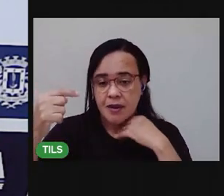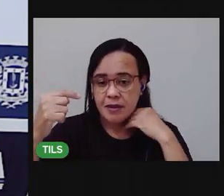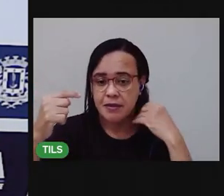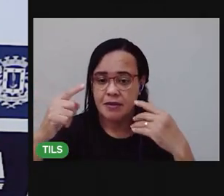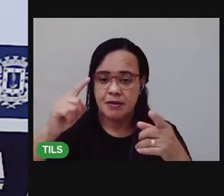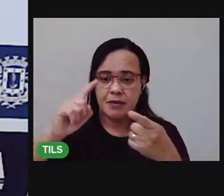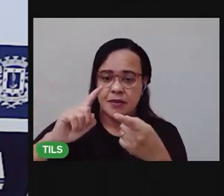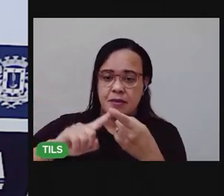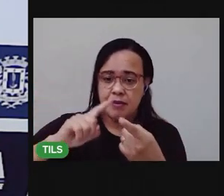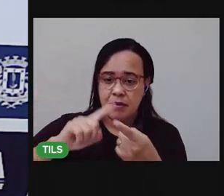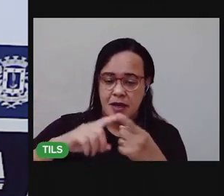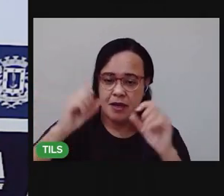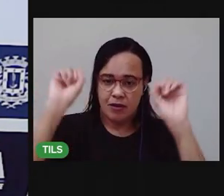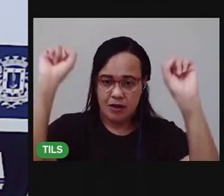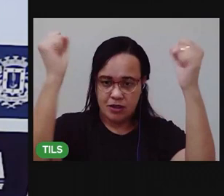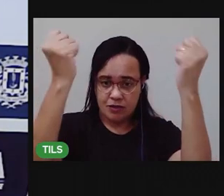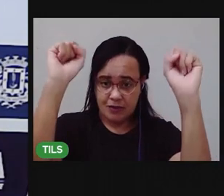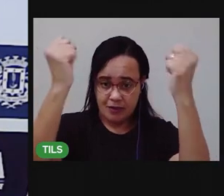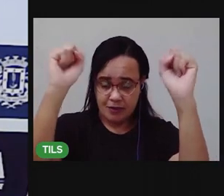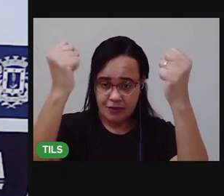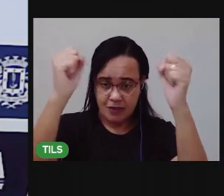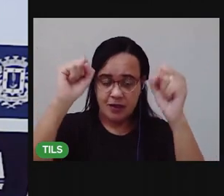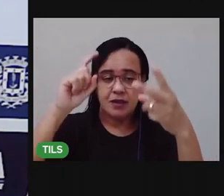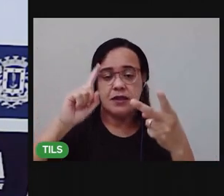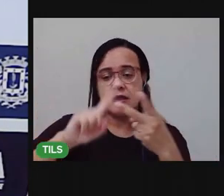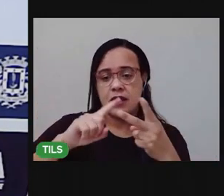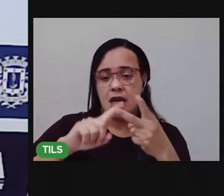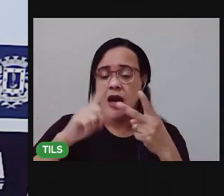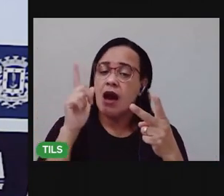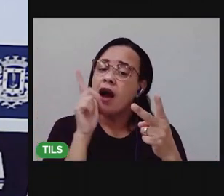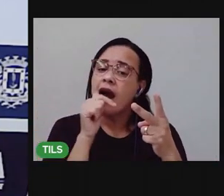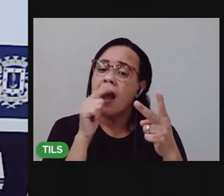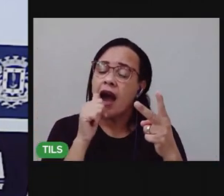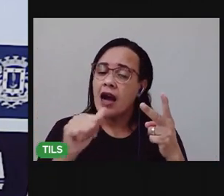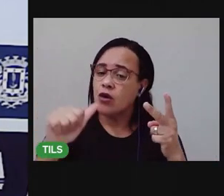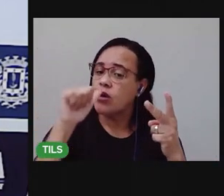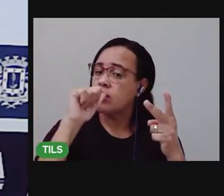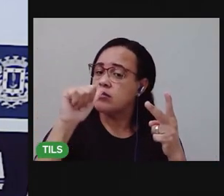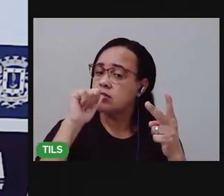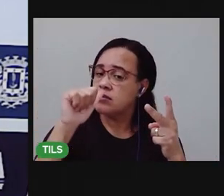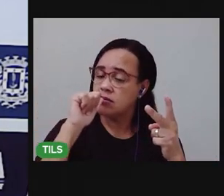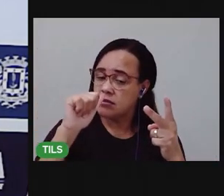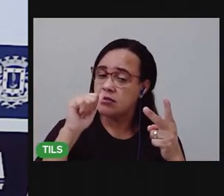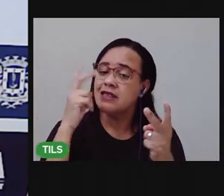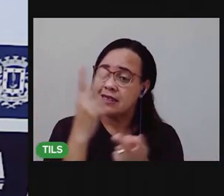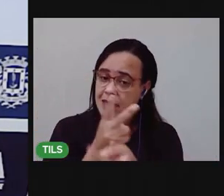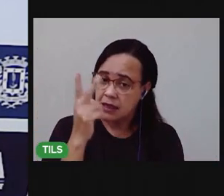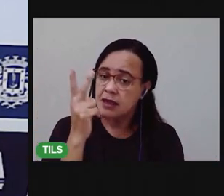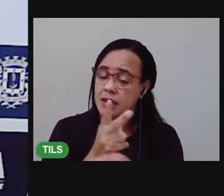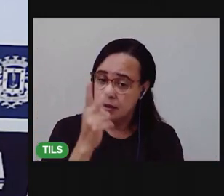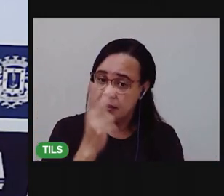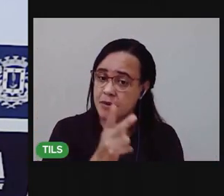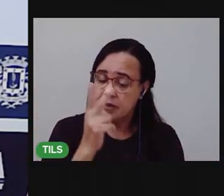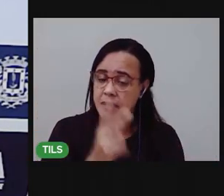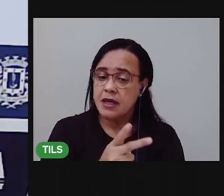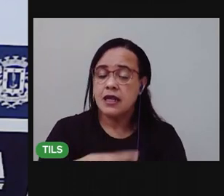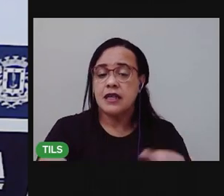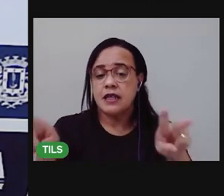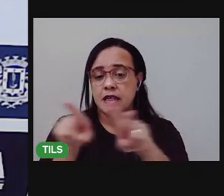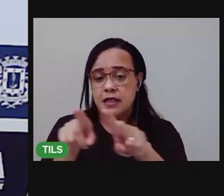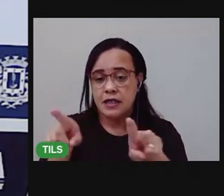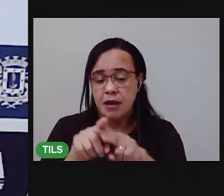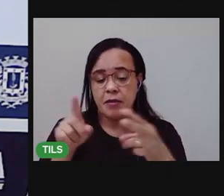a beber água regularmente durante o dia, a dormir bem, a